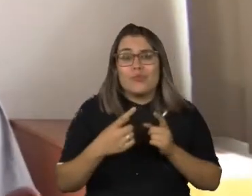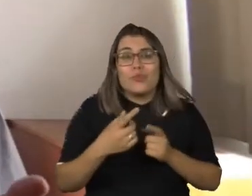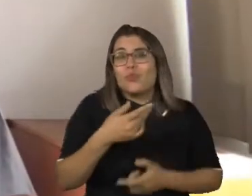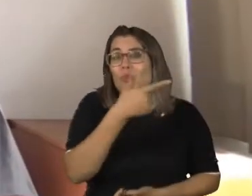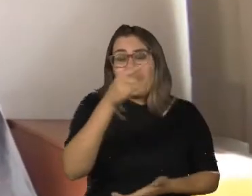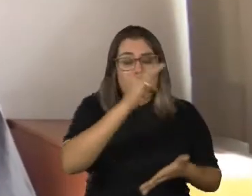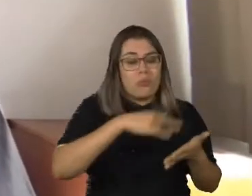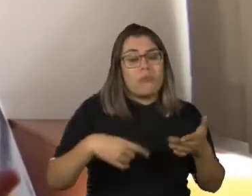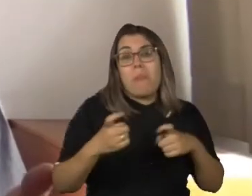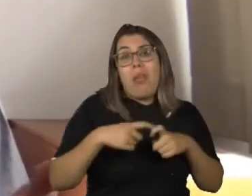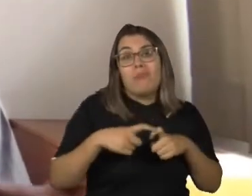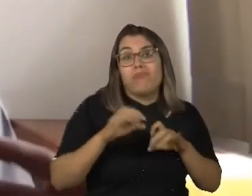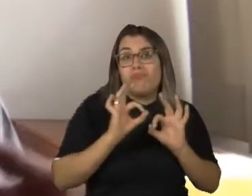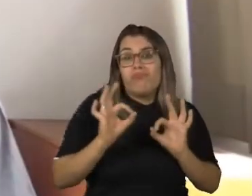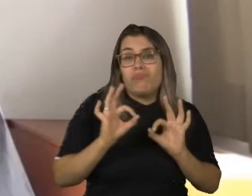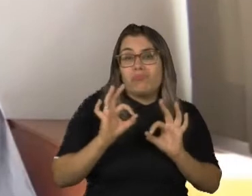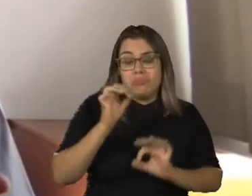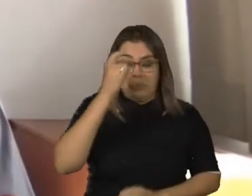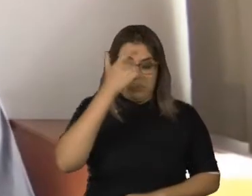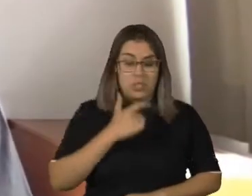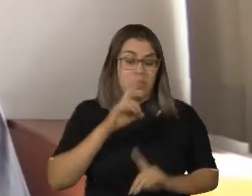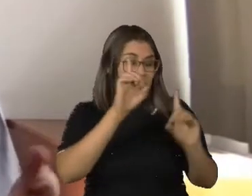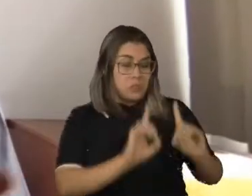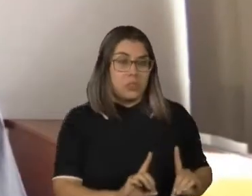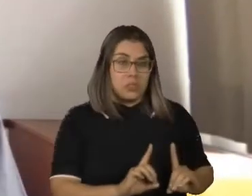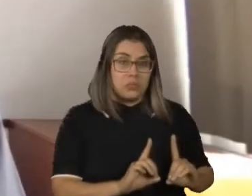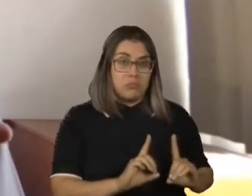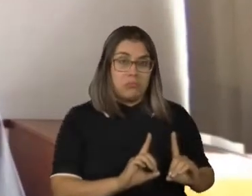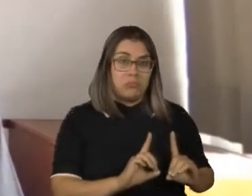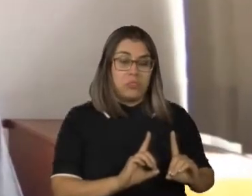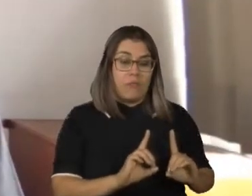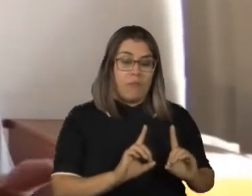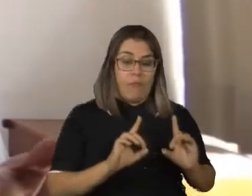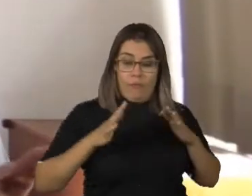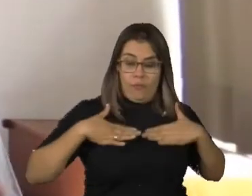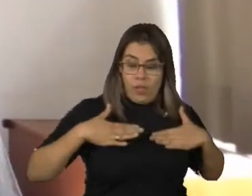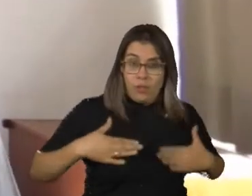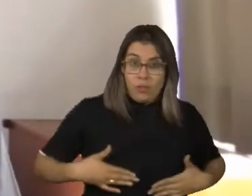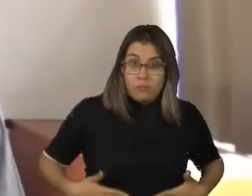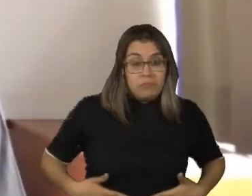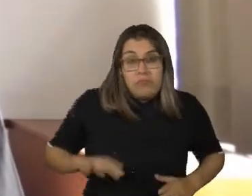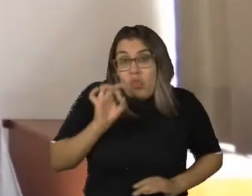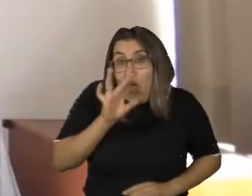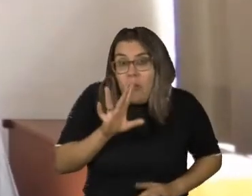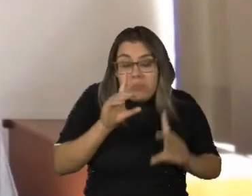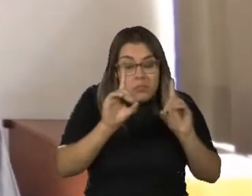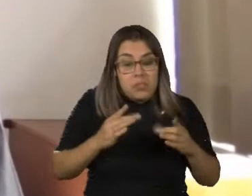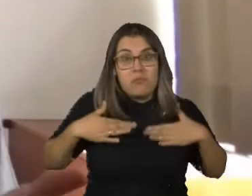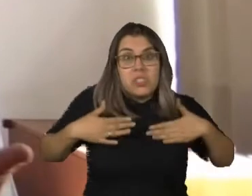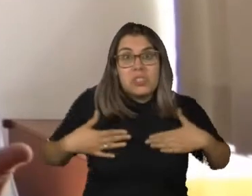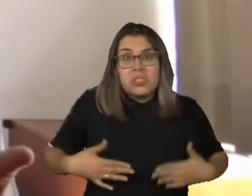meu quadro clínico indicava que alguma deficiência, a princípio física, existia. Diante disso,